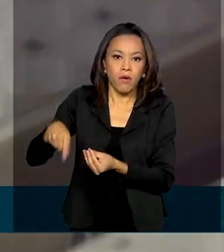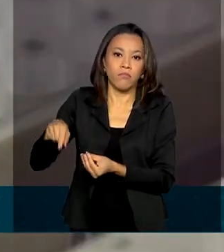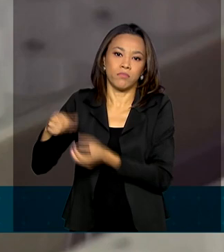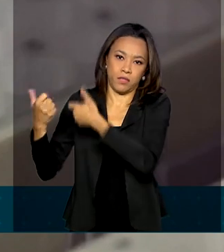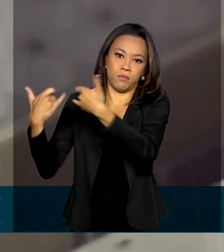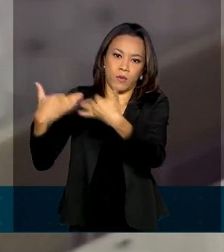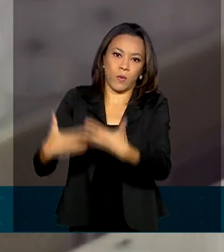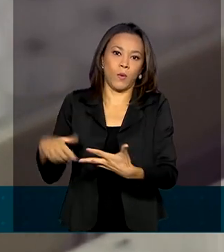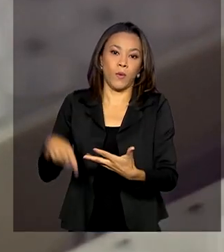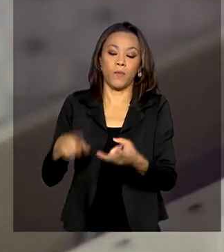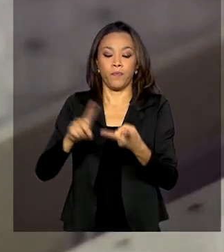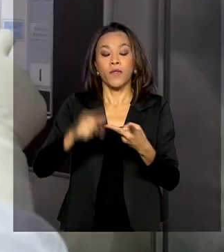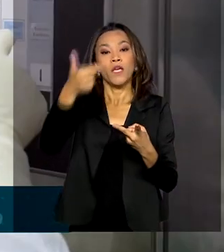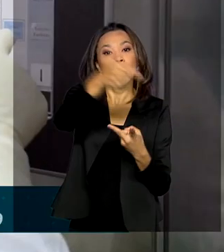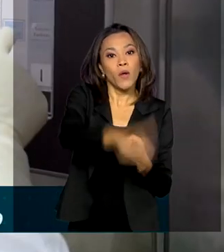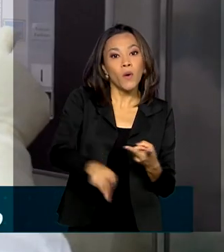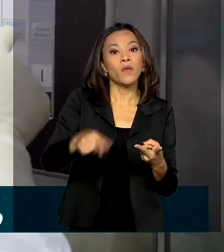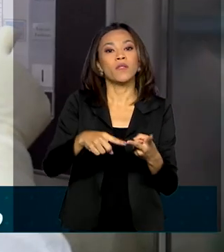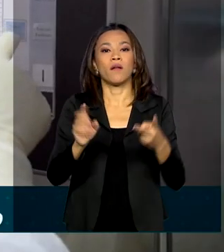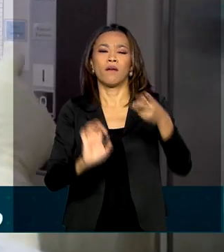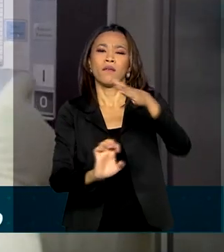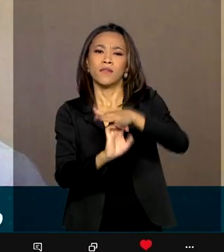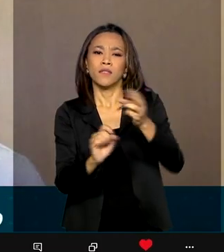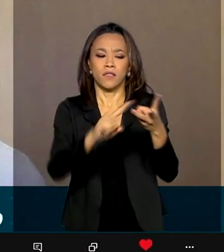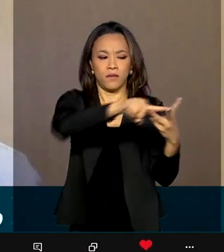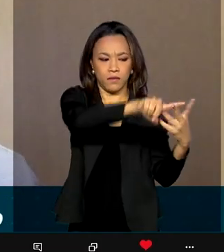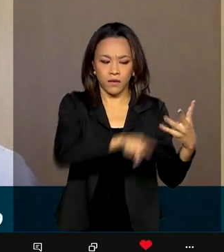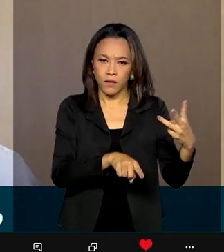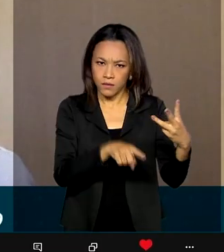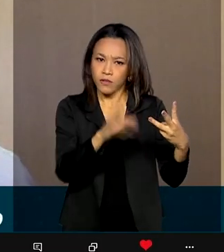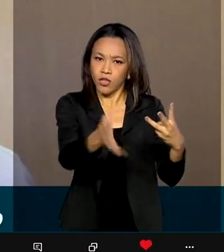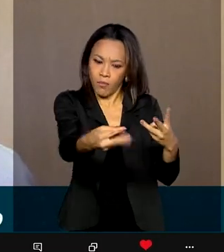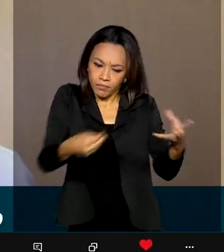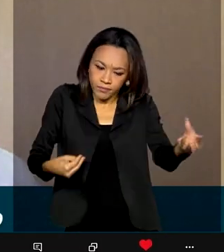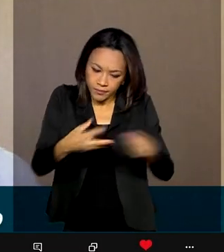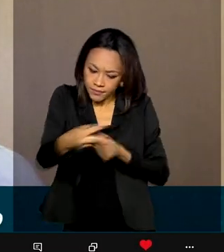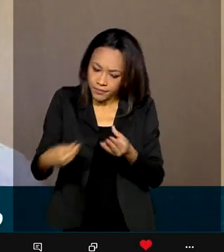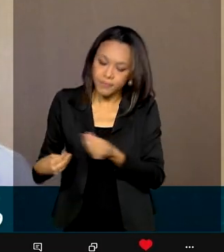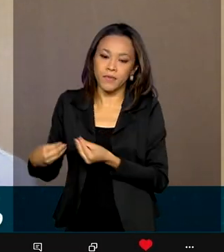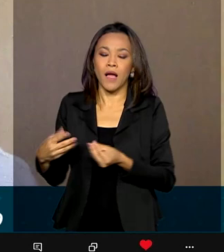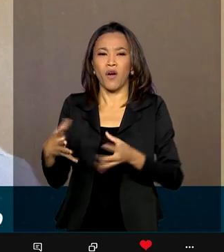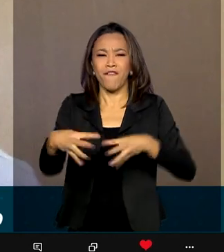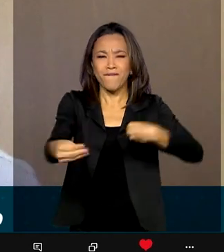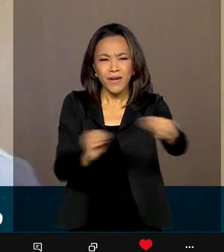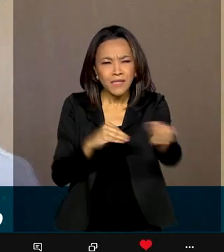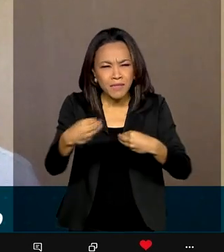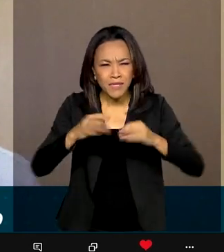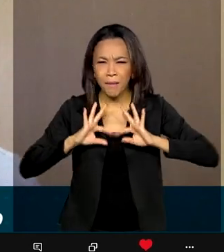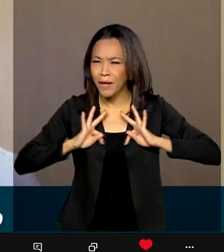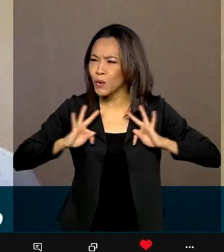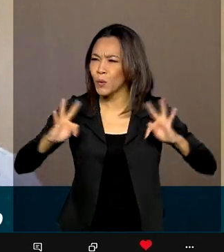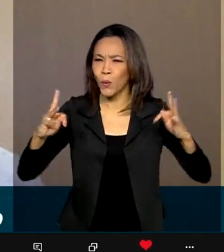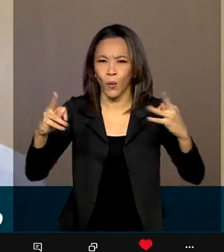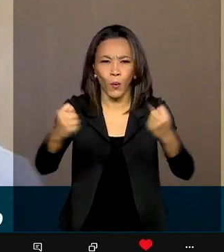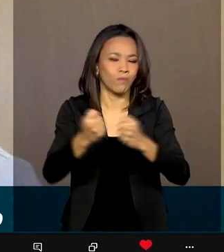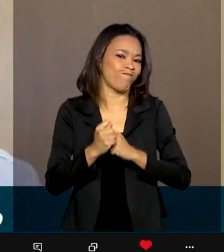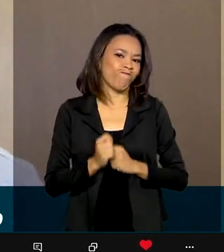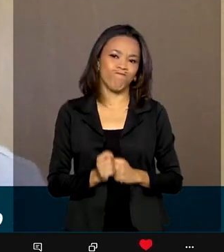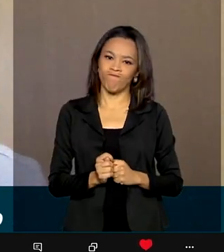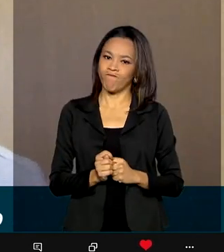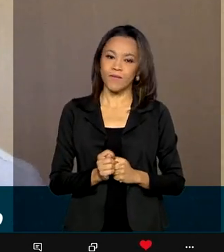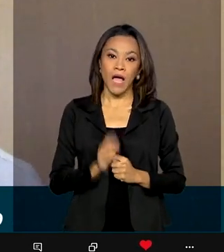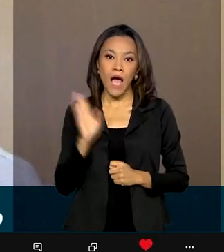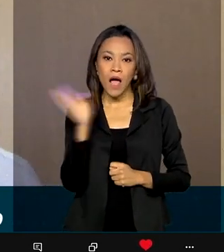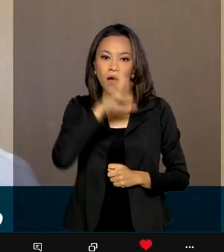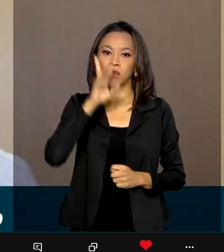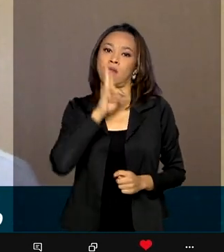Anvisa, e as vacinas da Pfizer e da Janssen. Não dá para a gente flexibilizar para todo mundo. Para a gente ter uma resposta